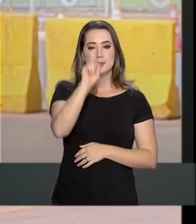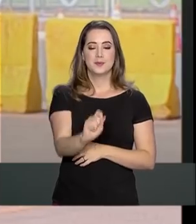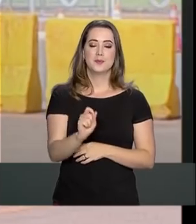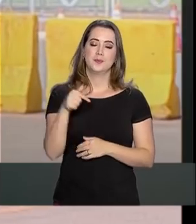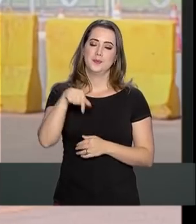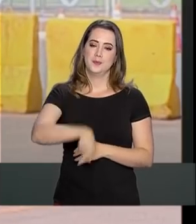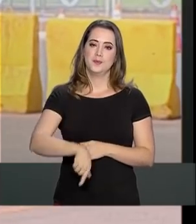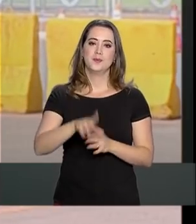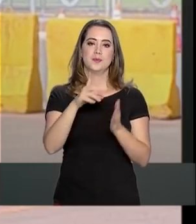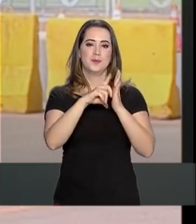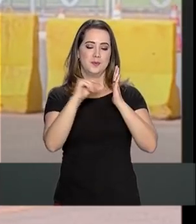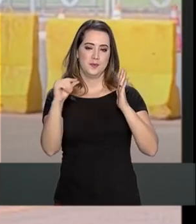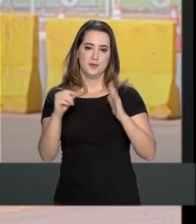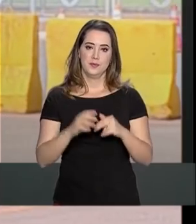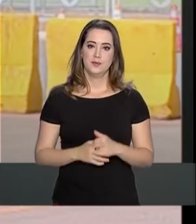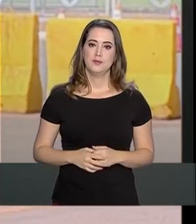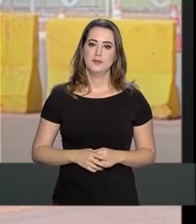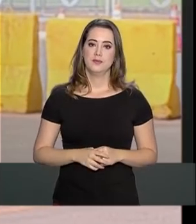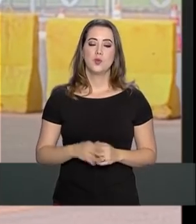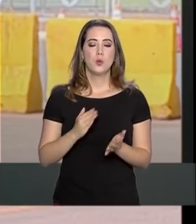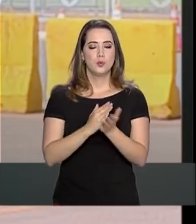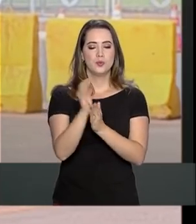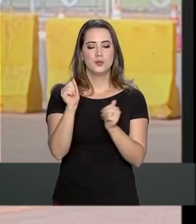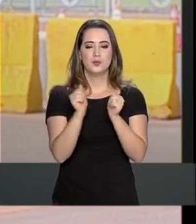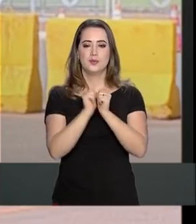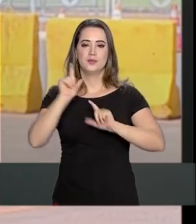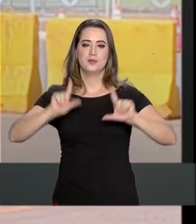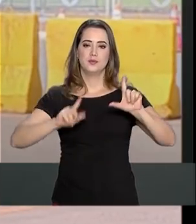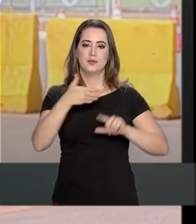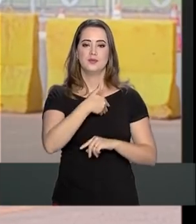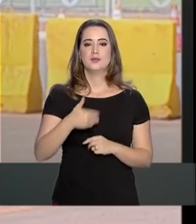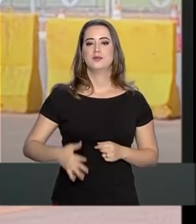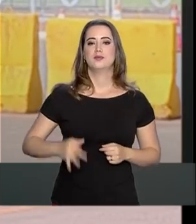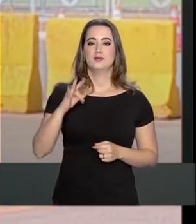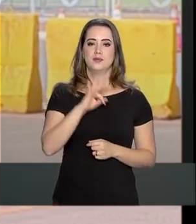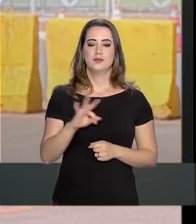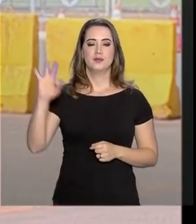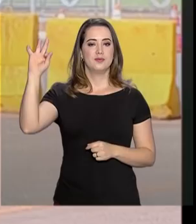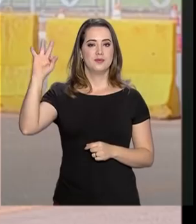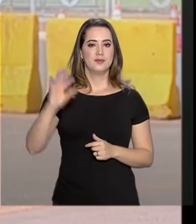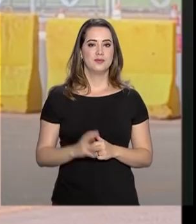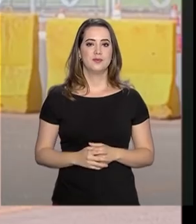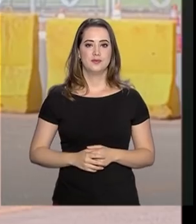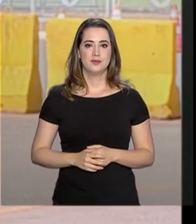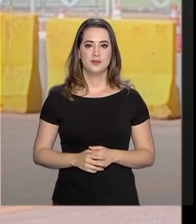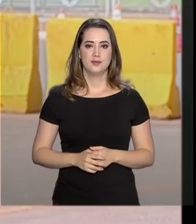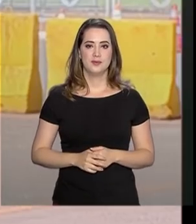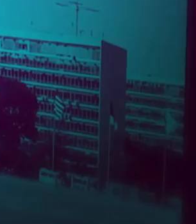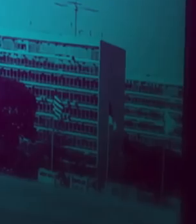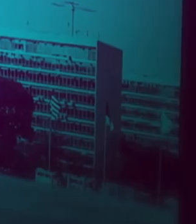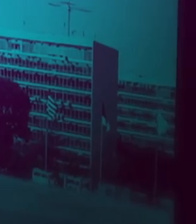aqui do Palácio da Alvorada. Continue com a gente na NBR, a TV do Governo Federal.